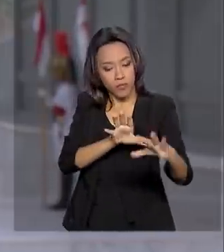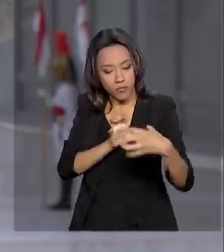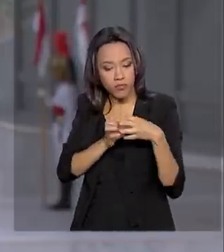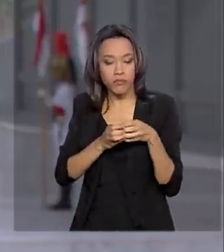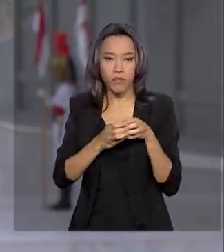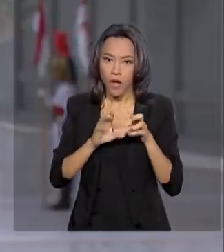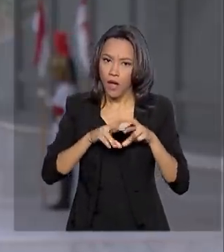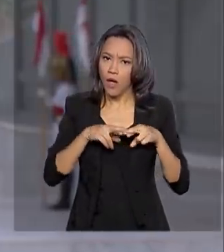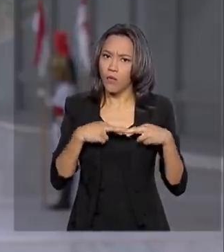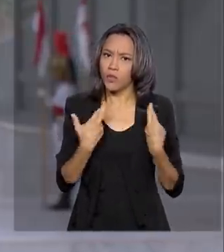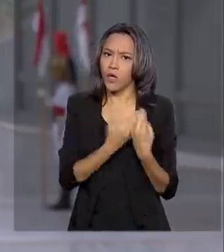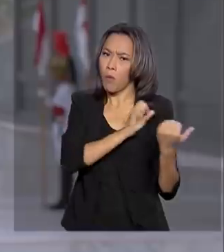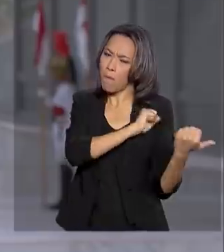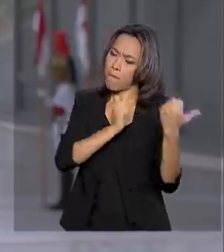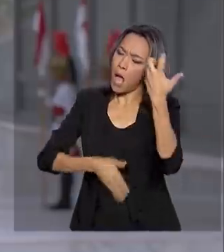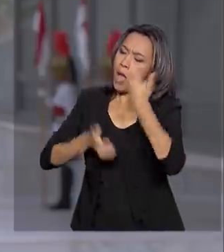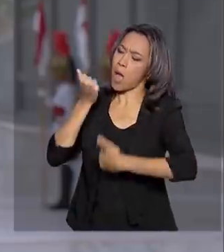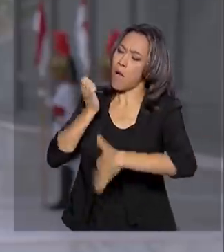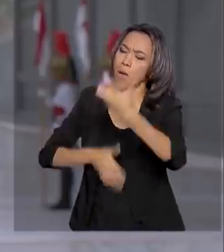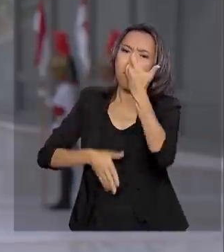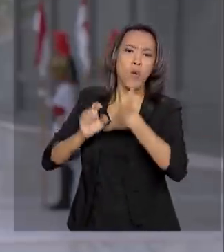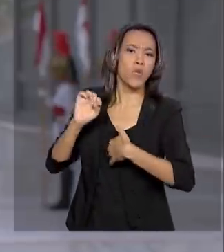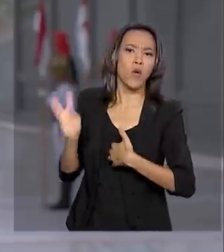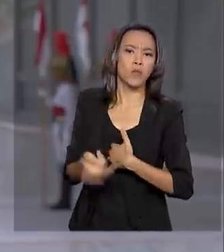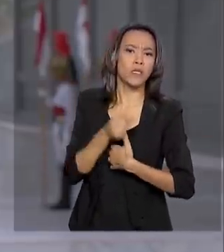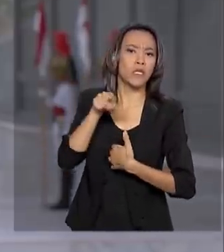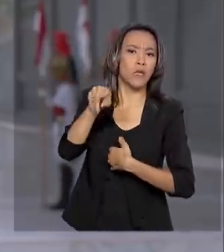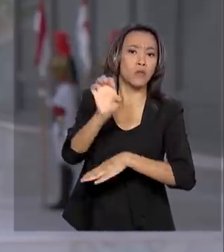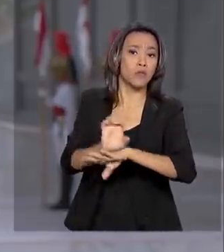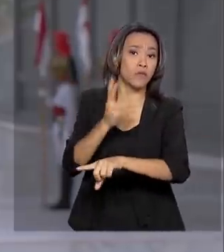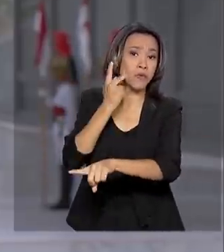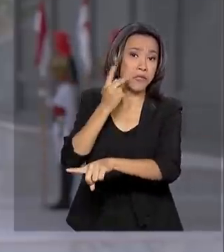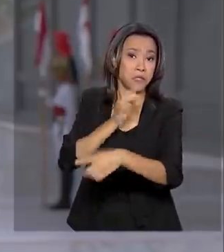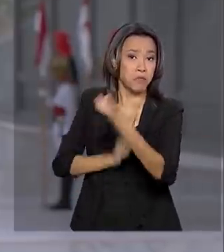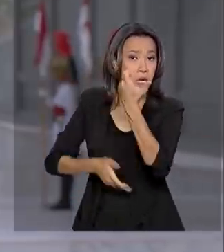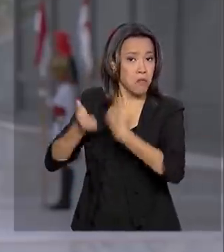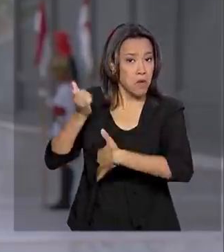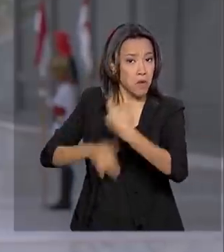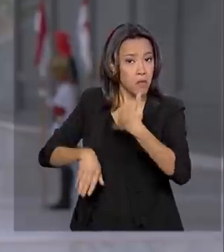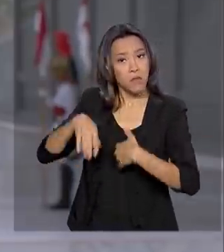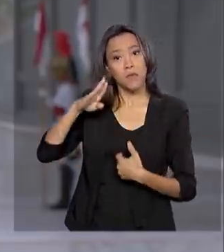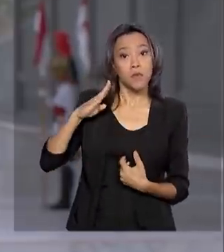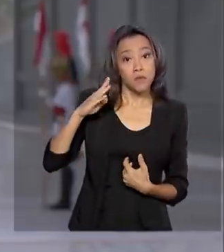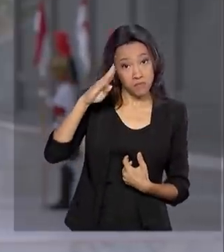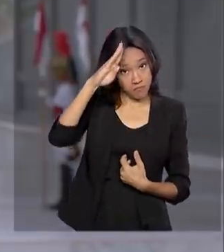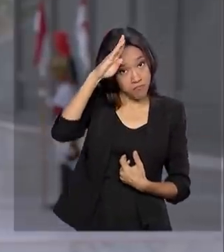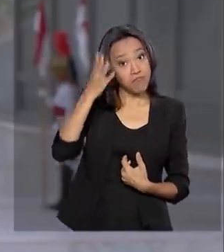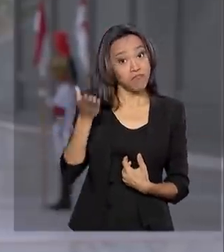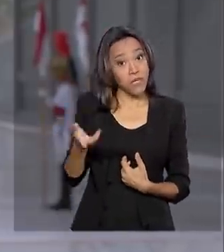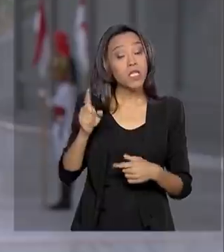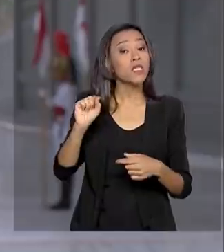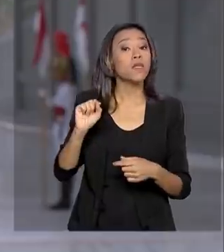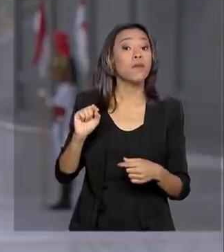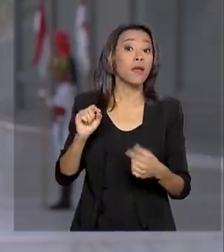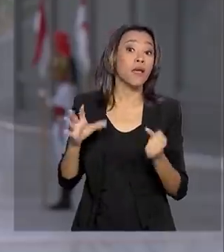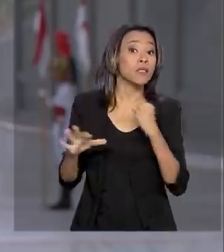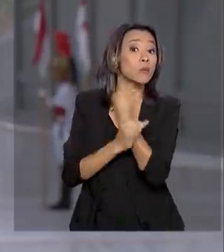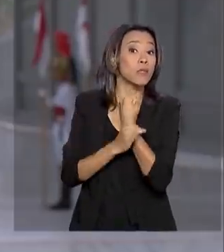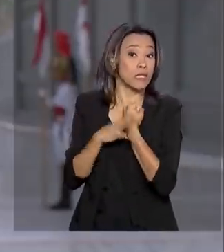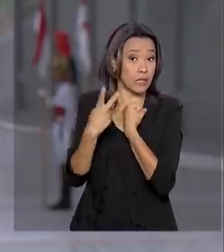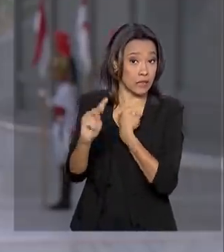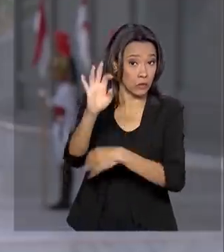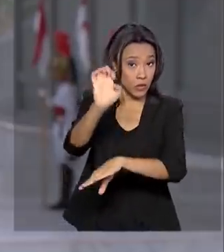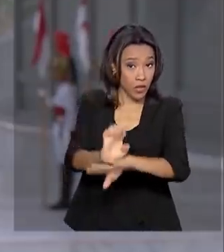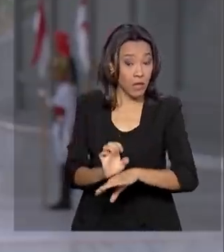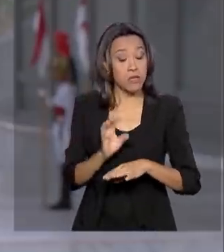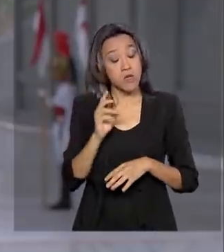um relato ao presidente da situação em Fortaleza e da atuação das forças de segurança no estado. A decisão do governo